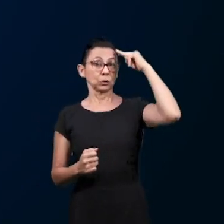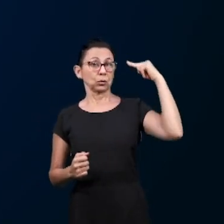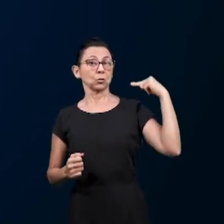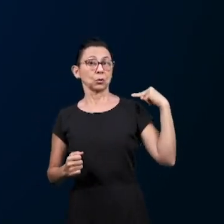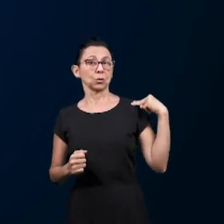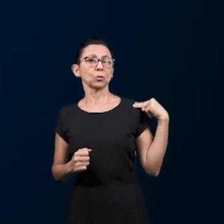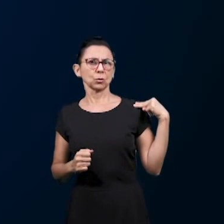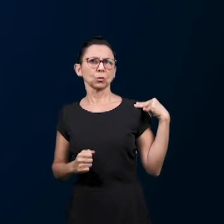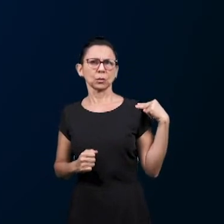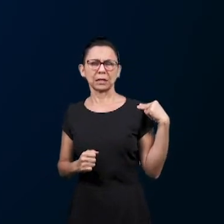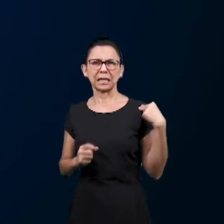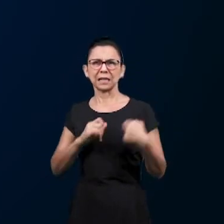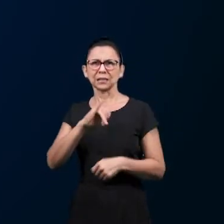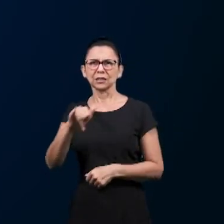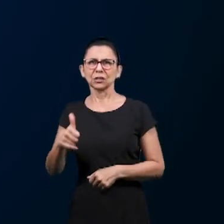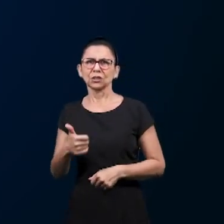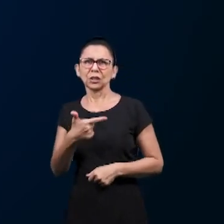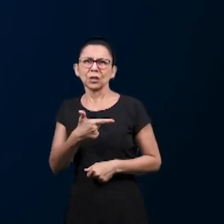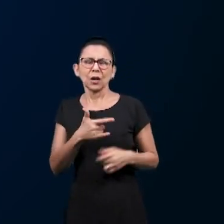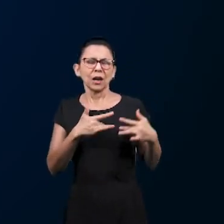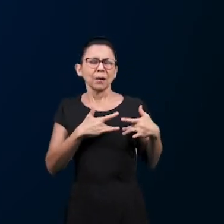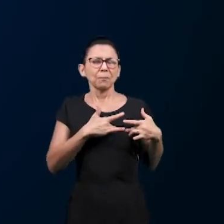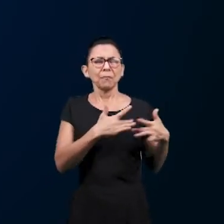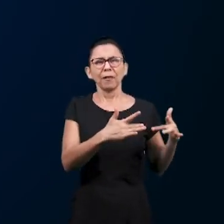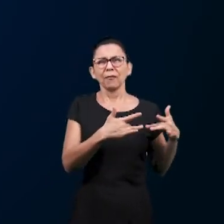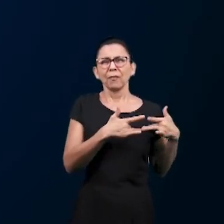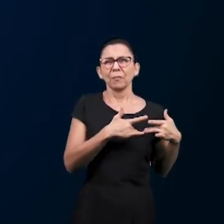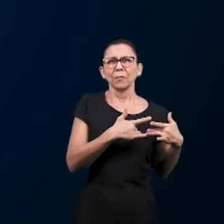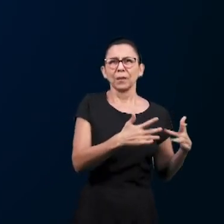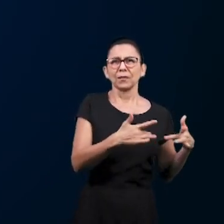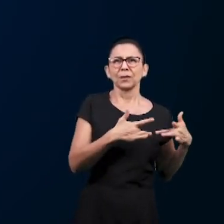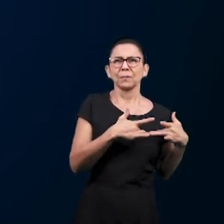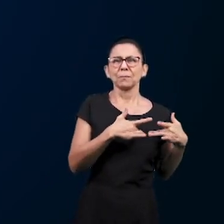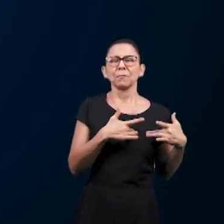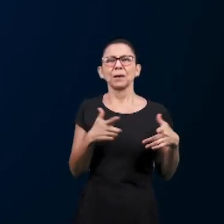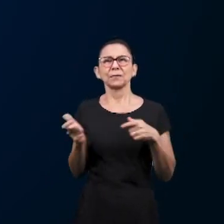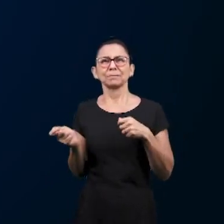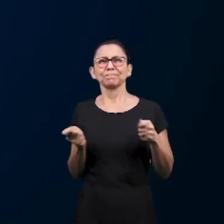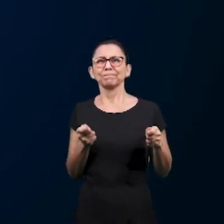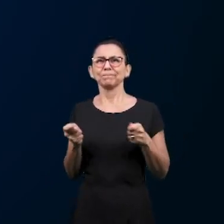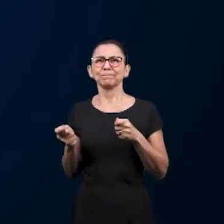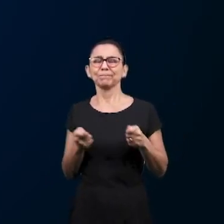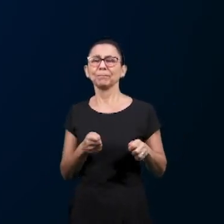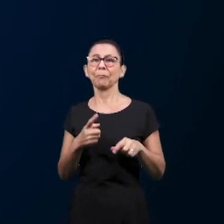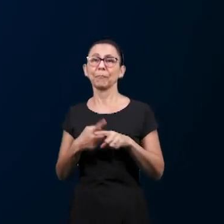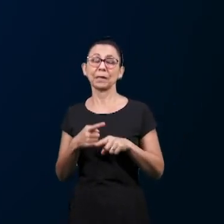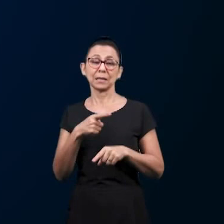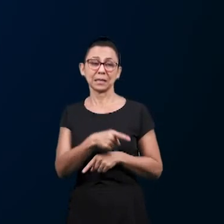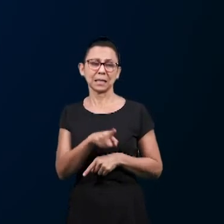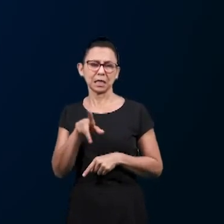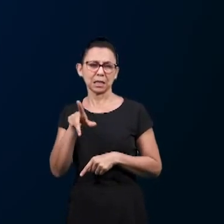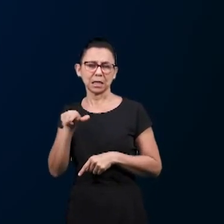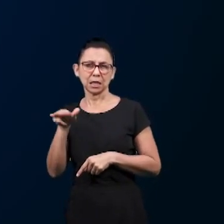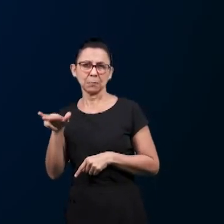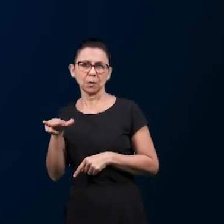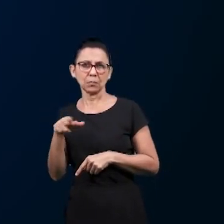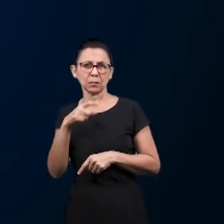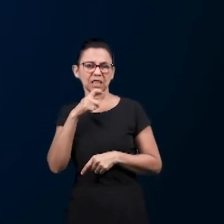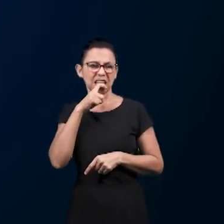José foi o filho a quem Israel mais amava dentre todos os seus filhos, o que gerou ódio e inveja por parte dos irmãos de José,